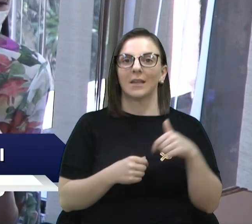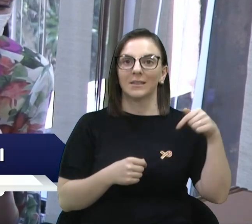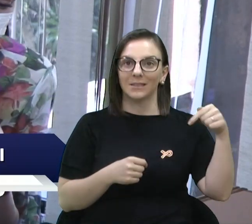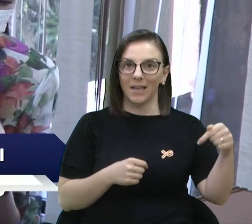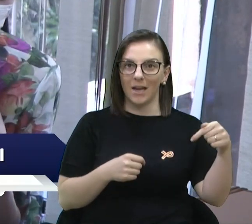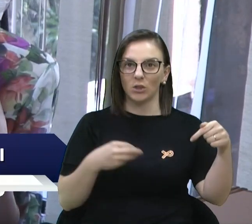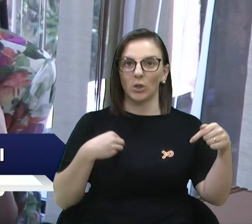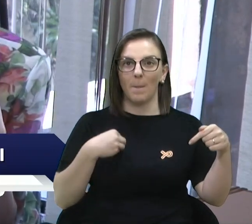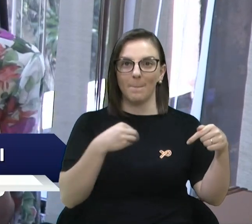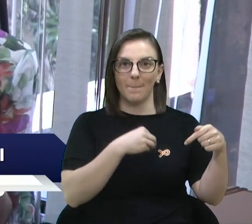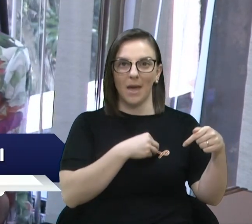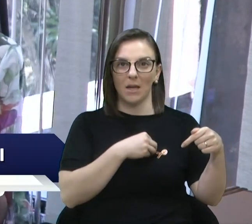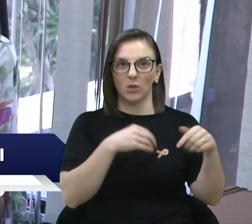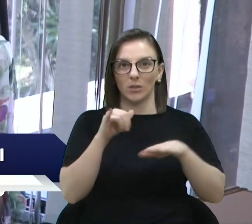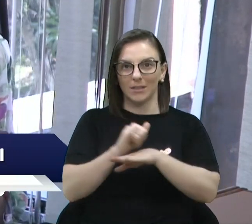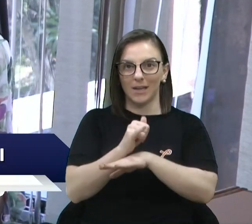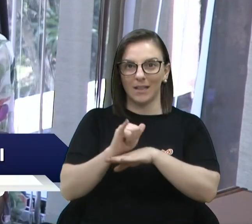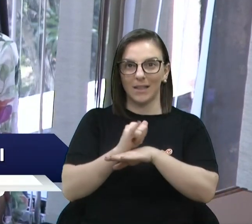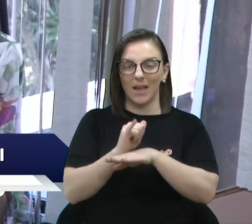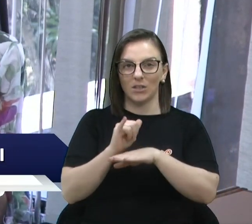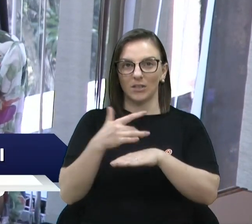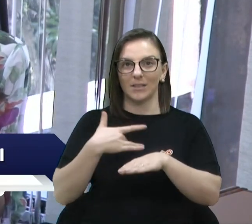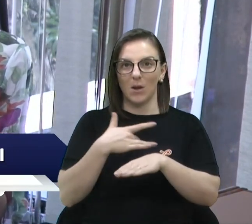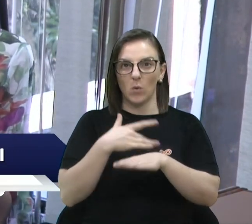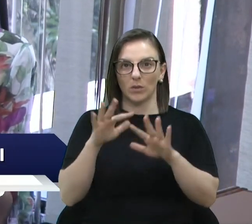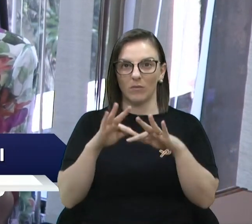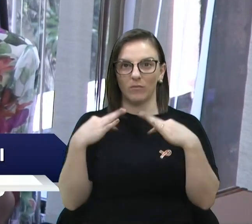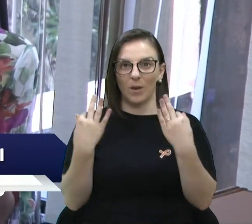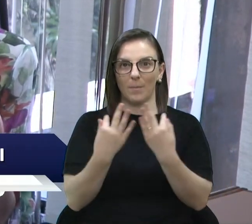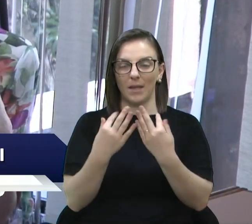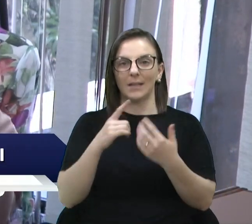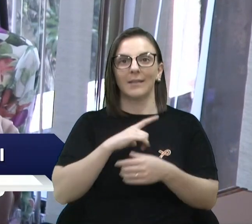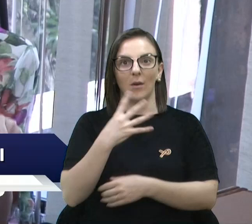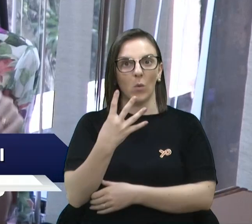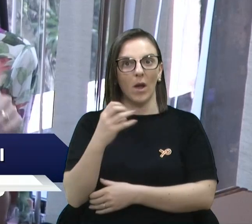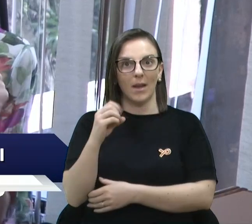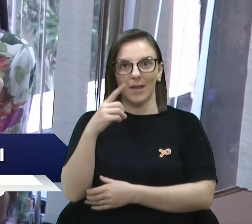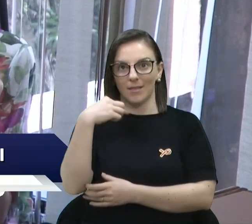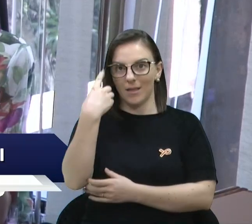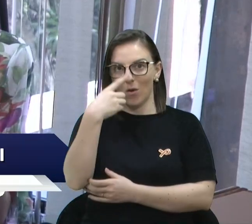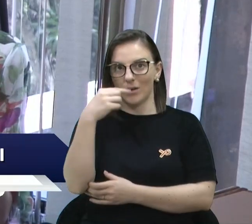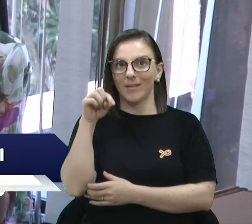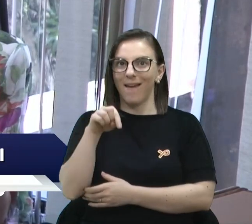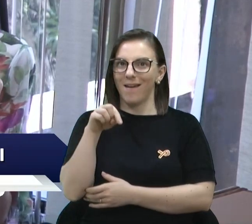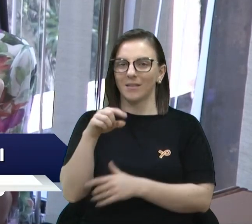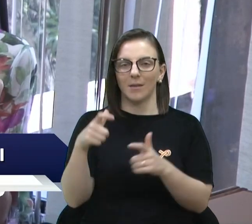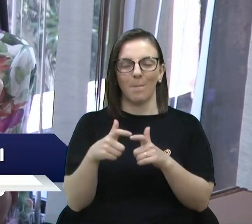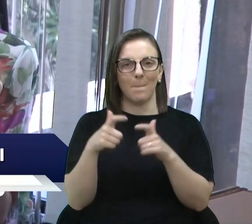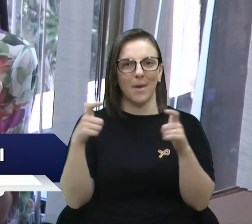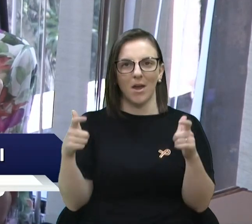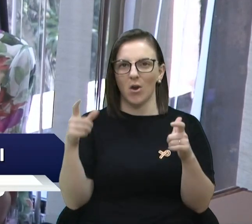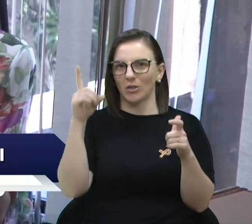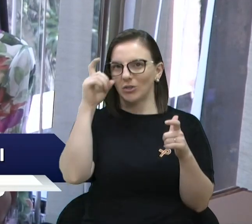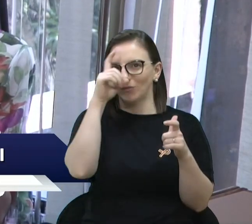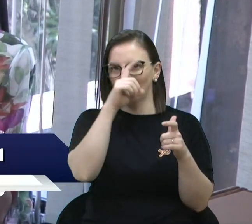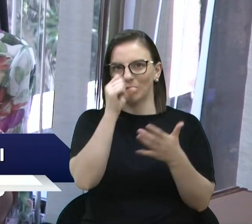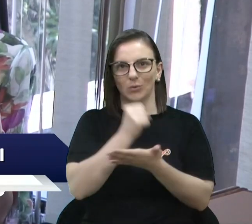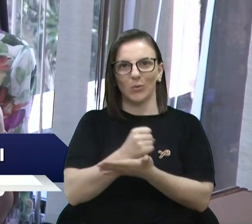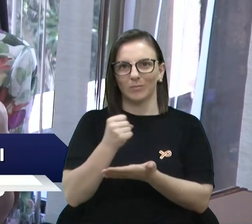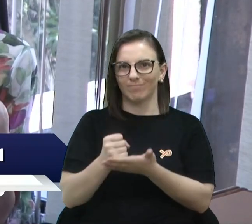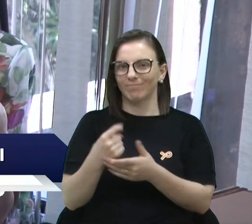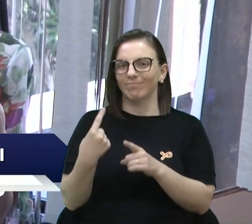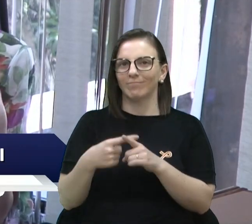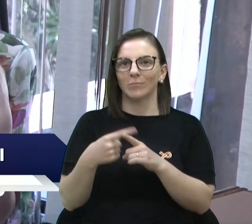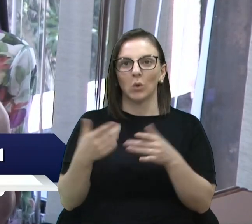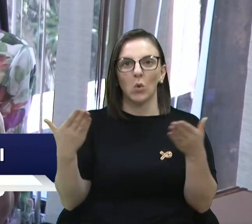médicos de estratégia de saúde da família, que são os médicos de 40 horas, e essa é a maior dificuldade de contratação, porque, hoje em dia,